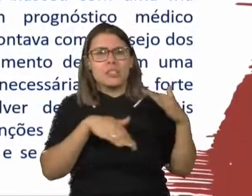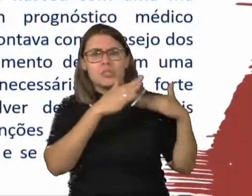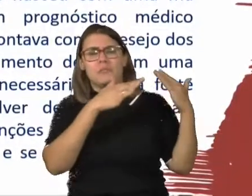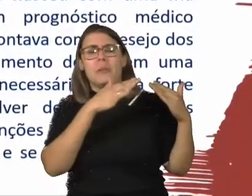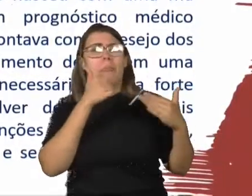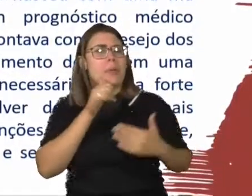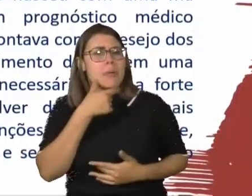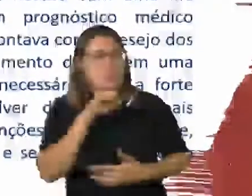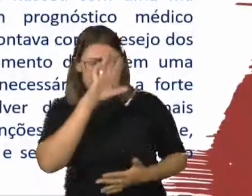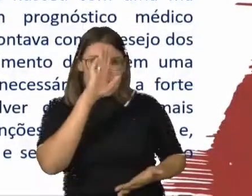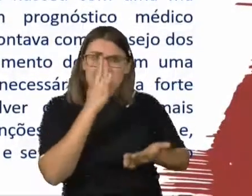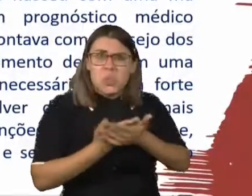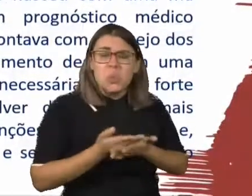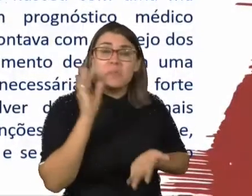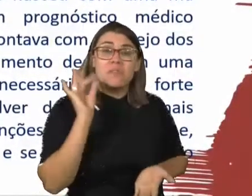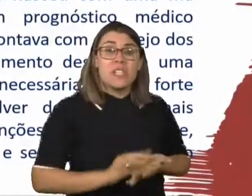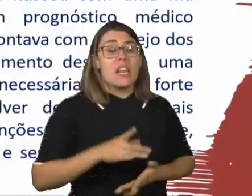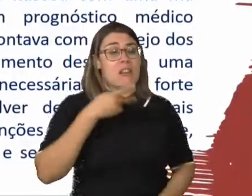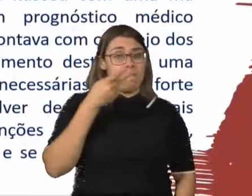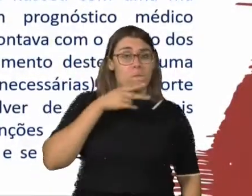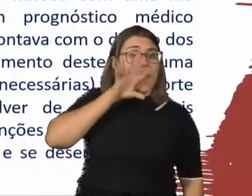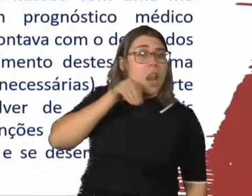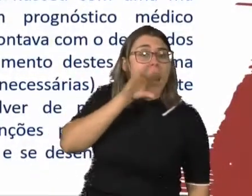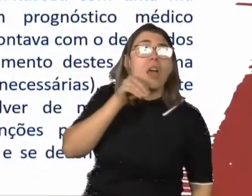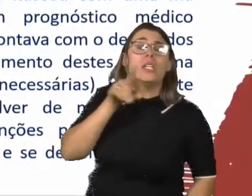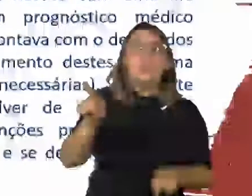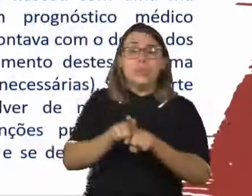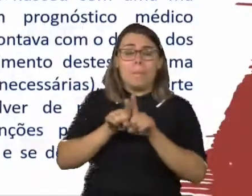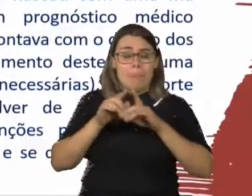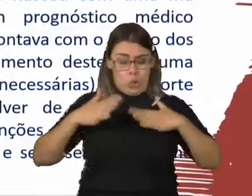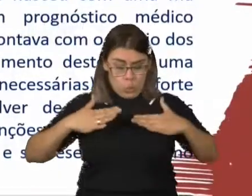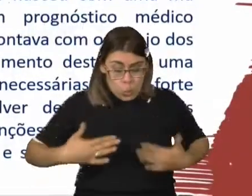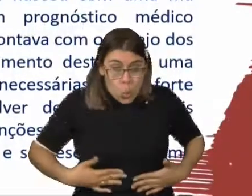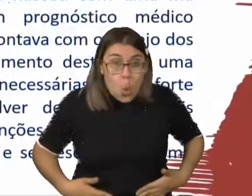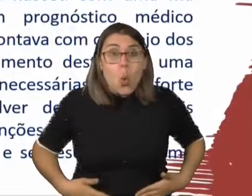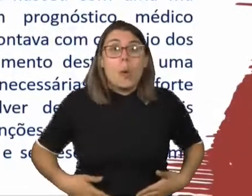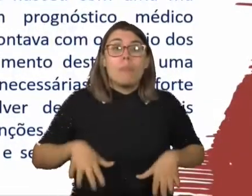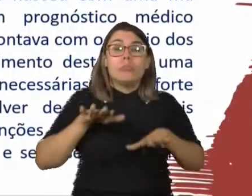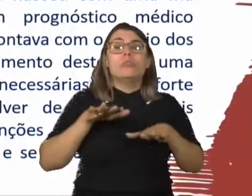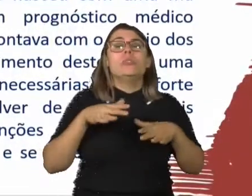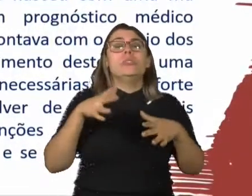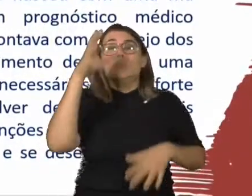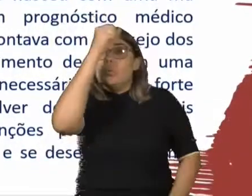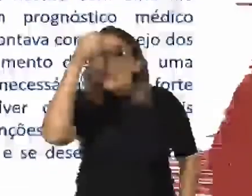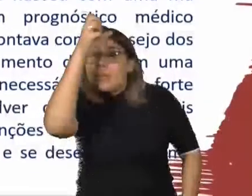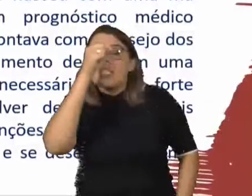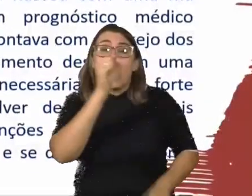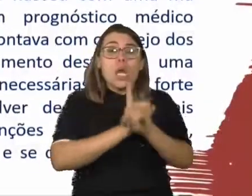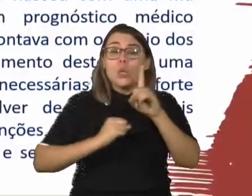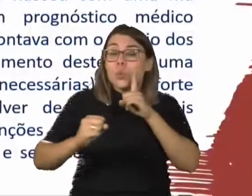prejudicadas, ou seja, na função da fala, da psicomotricidade, da aprendizagem e da interação social.